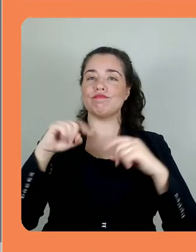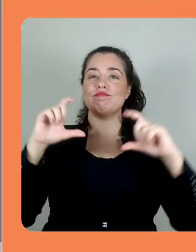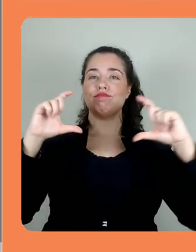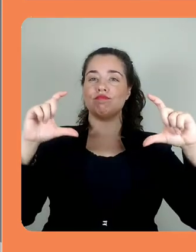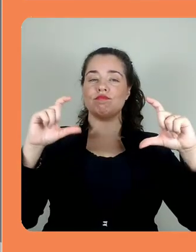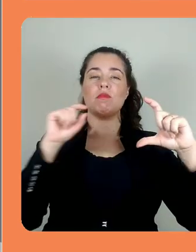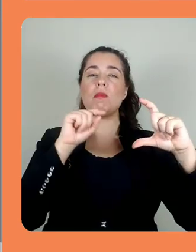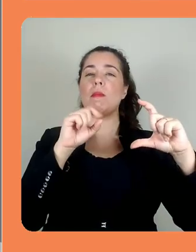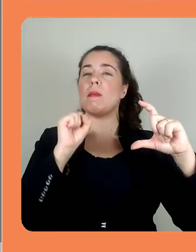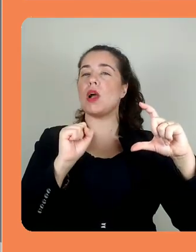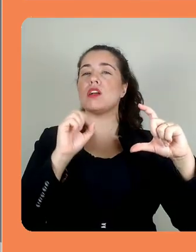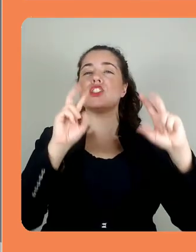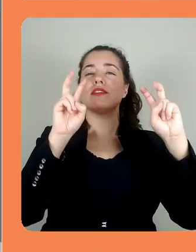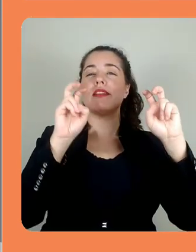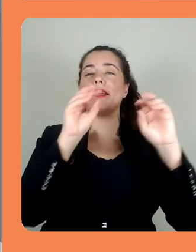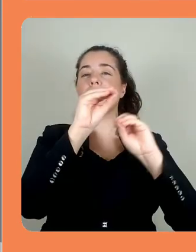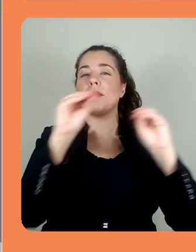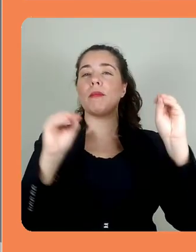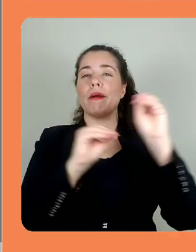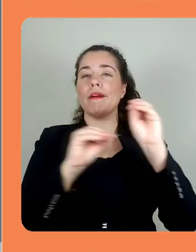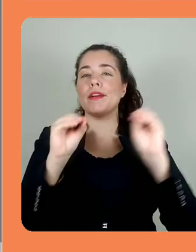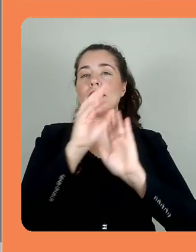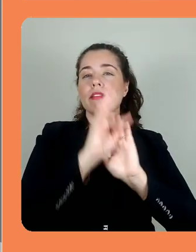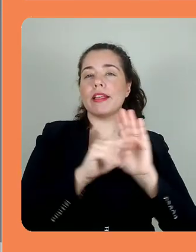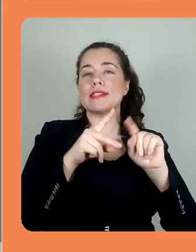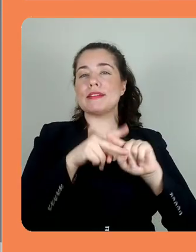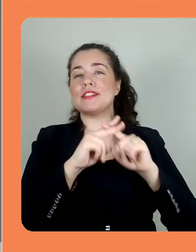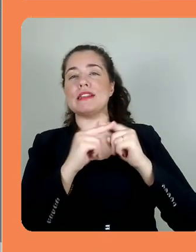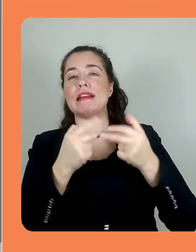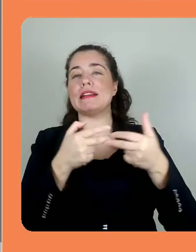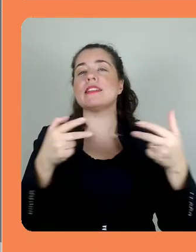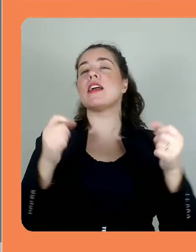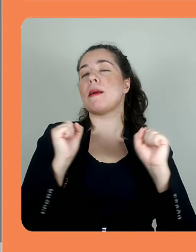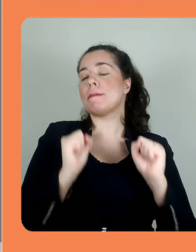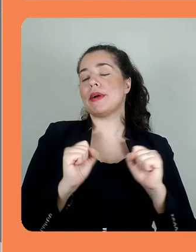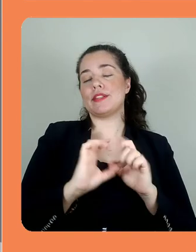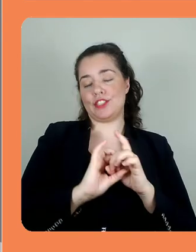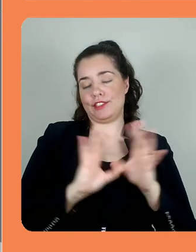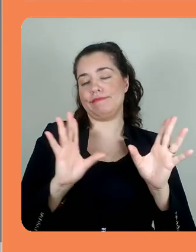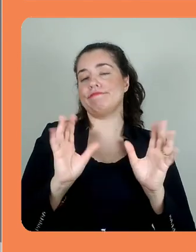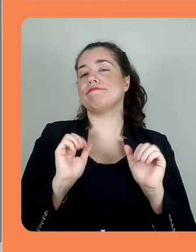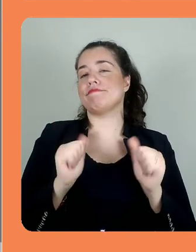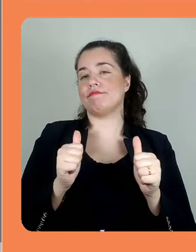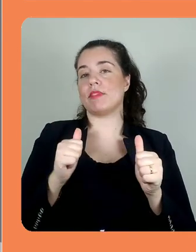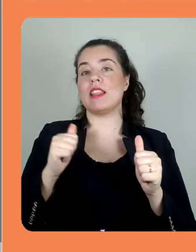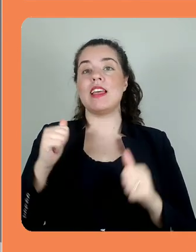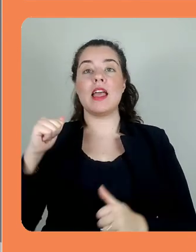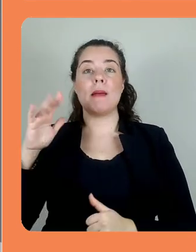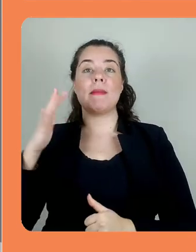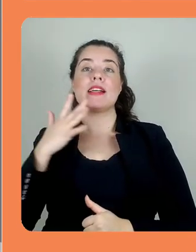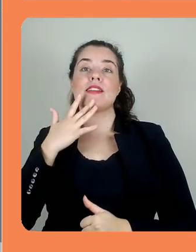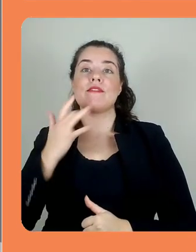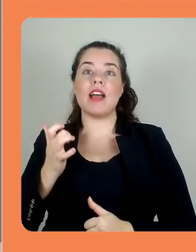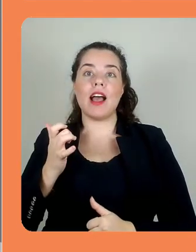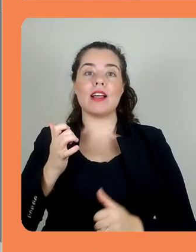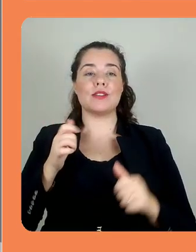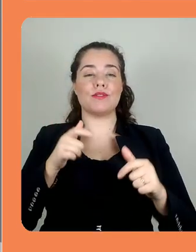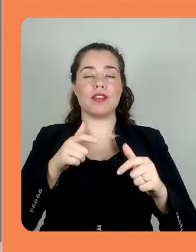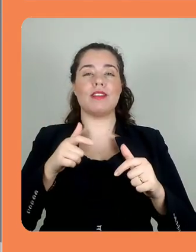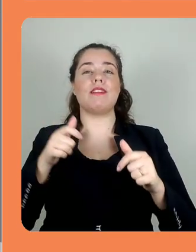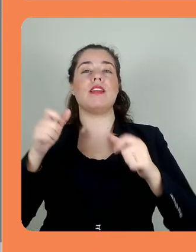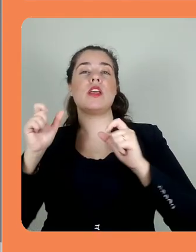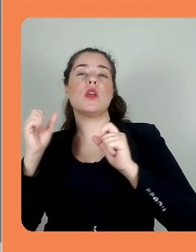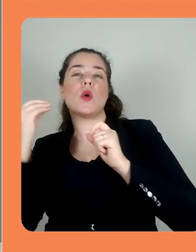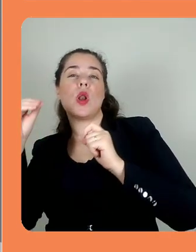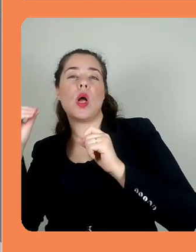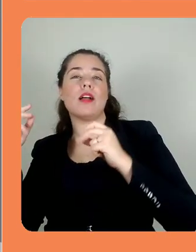o código que você quer. Ou o texto que você quer e colocar em outro lugar. Certo? É mais fácil do que você ficar